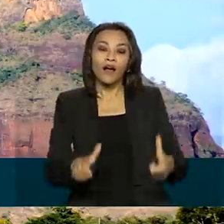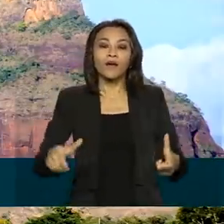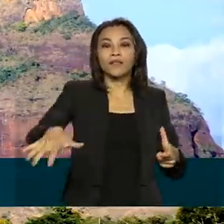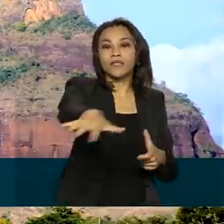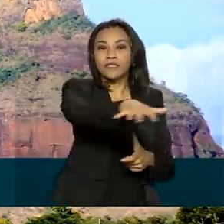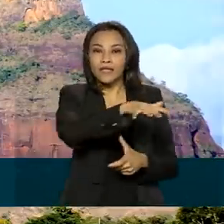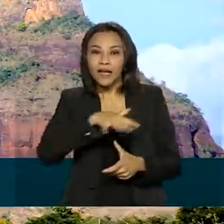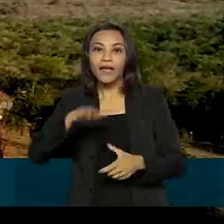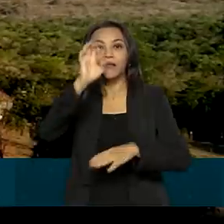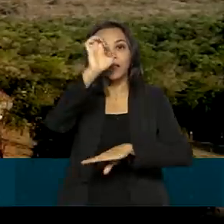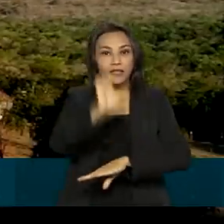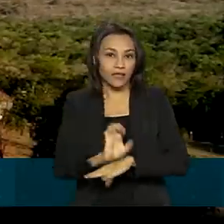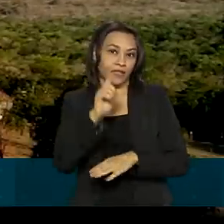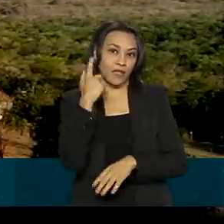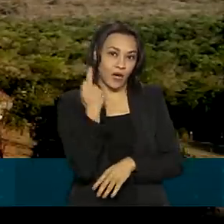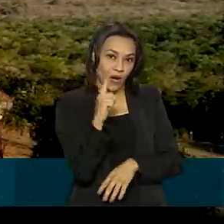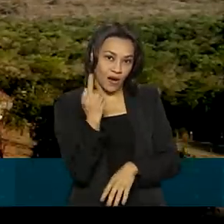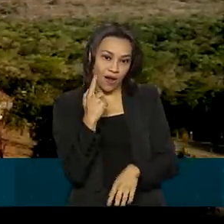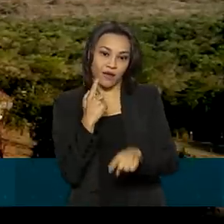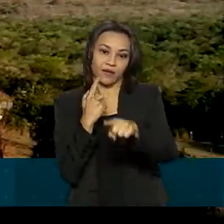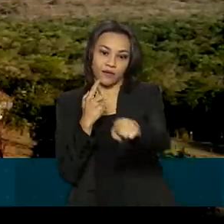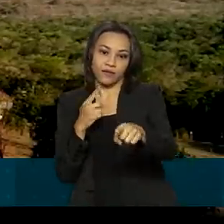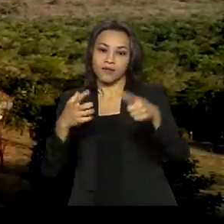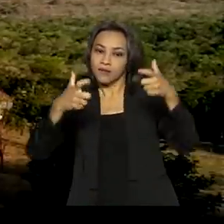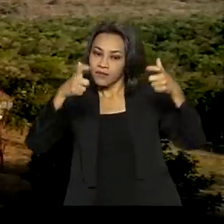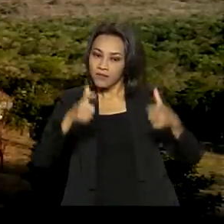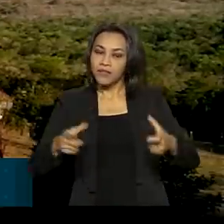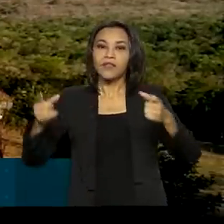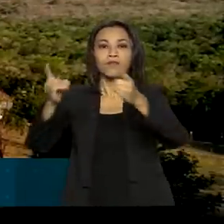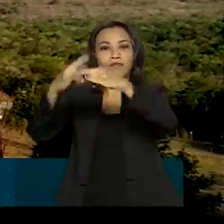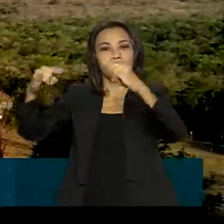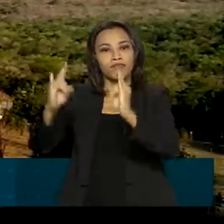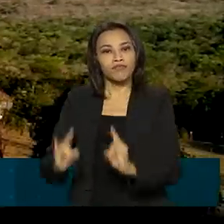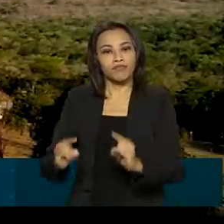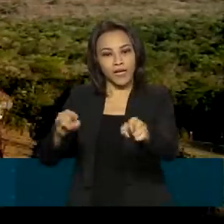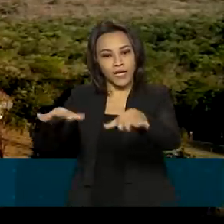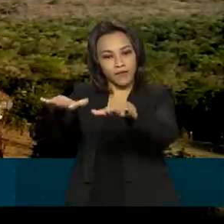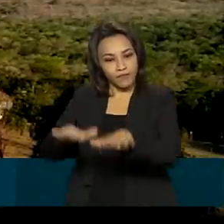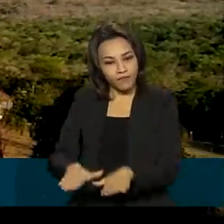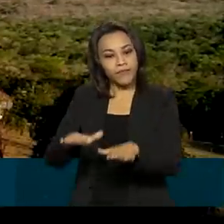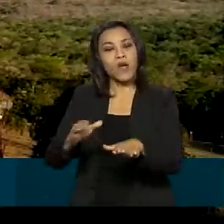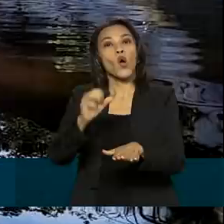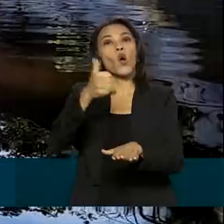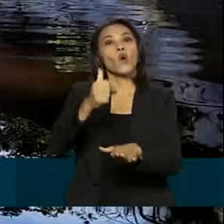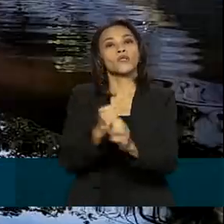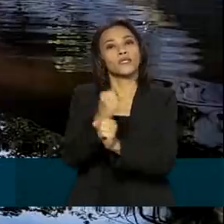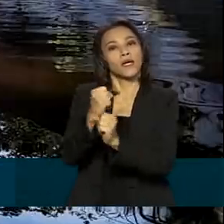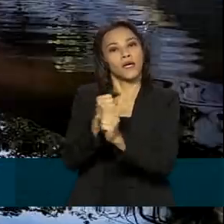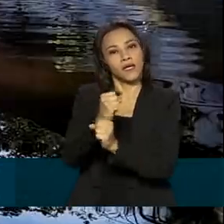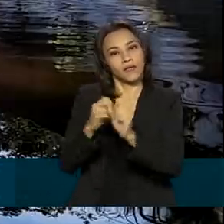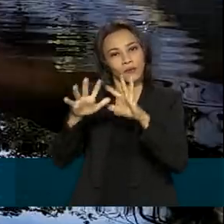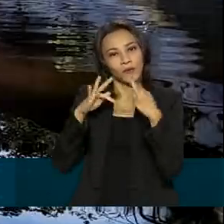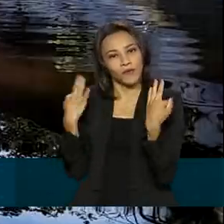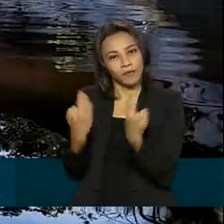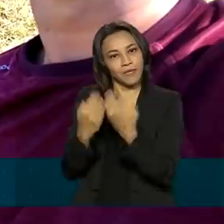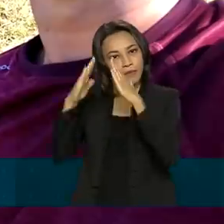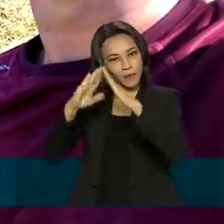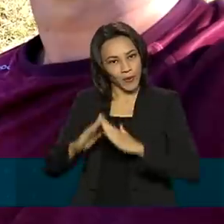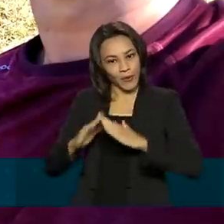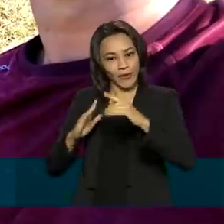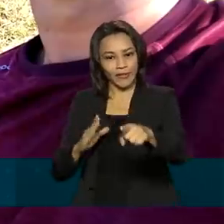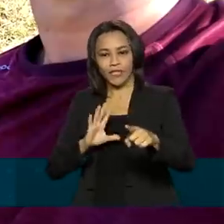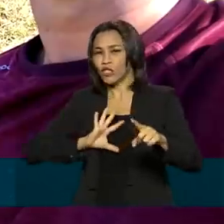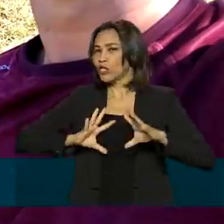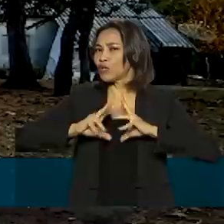Mineiros, em Goiás. Fica aqui o assentamento rural onde Alexandre vive há 11 anos com a família. E toda a sua renda